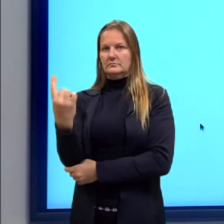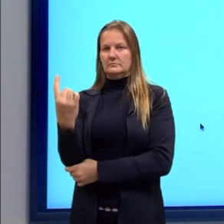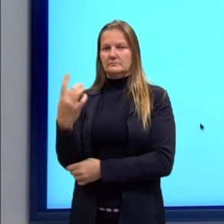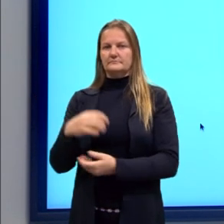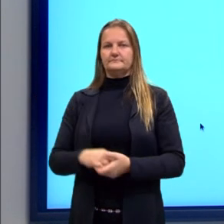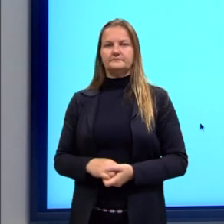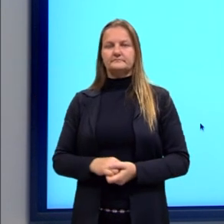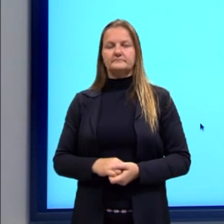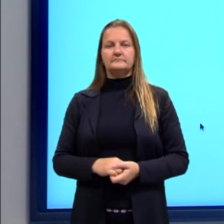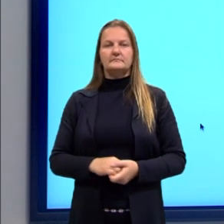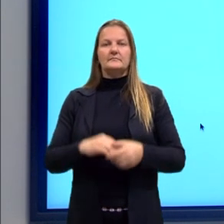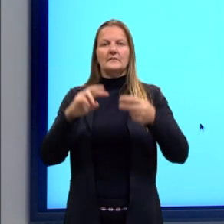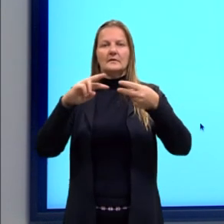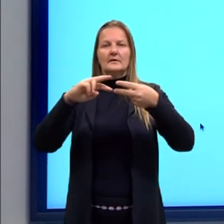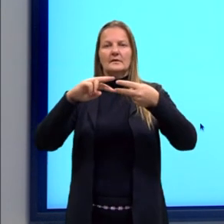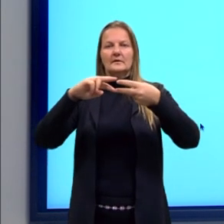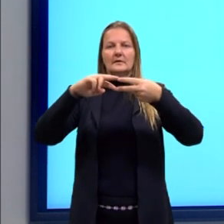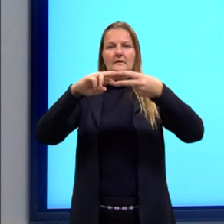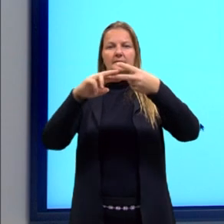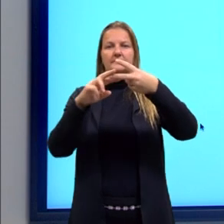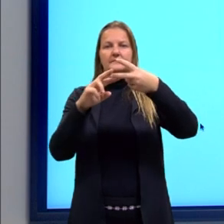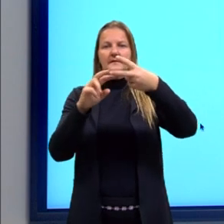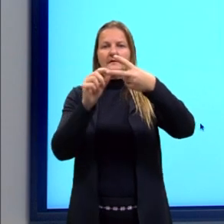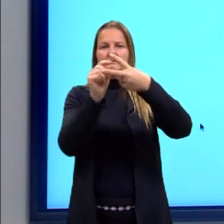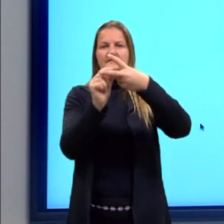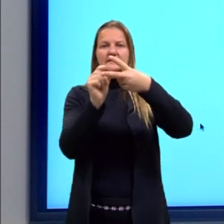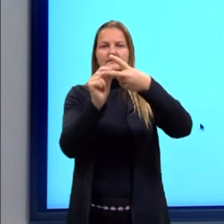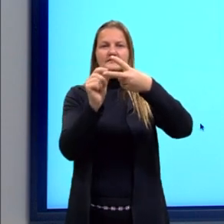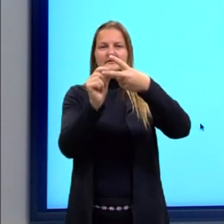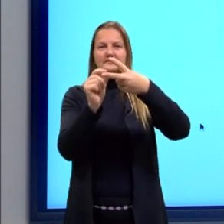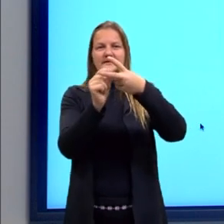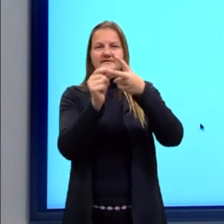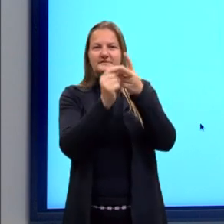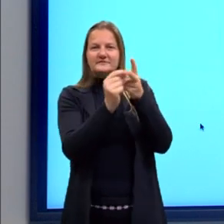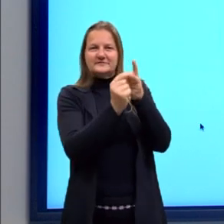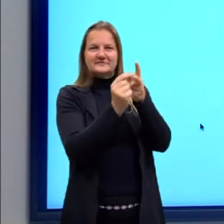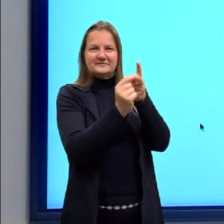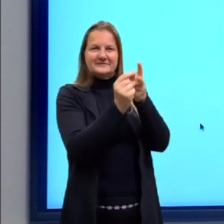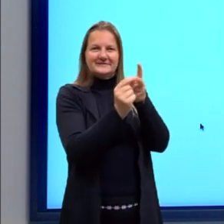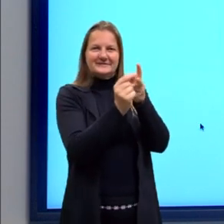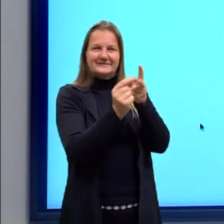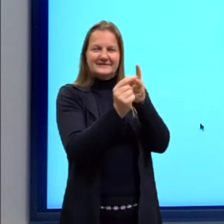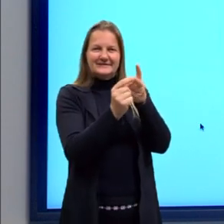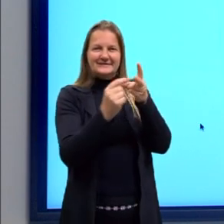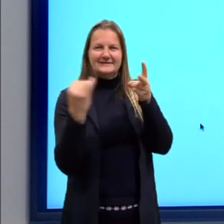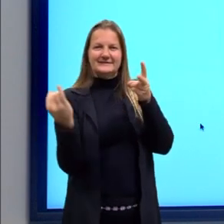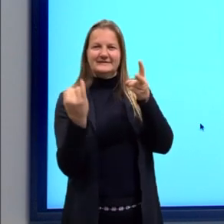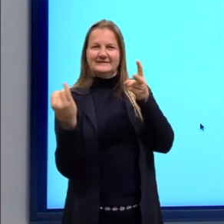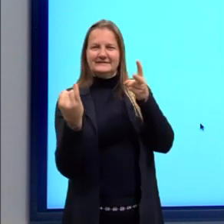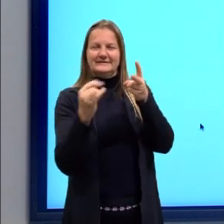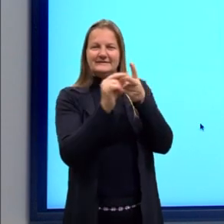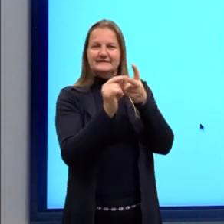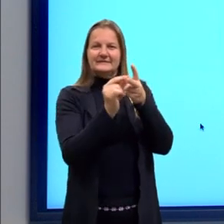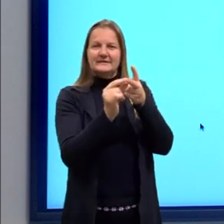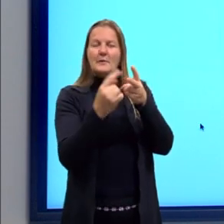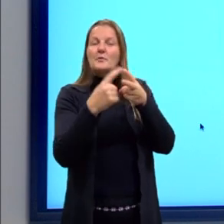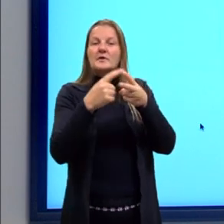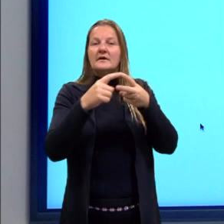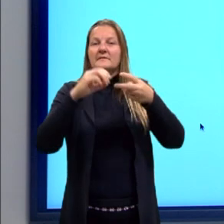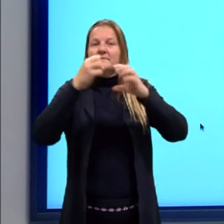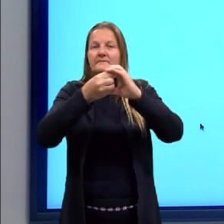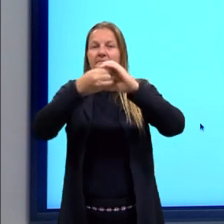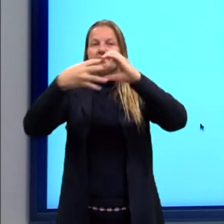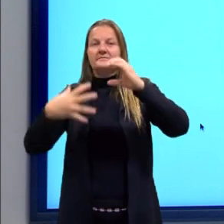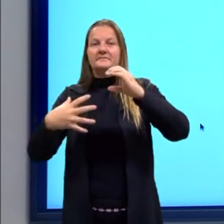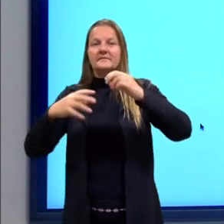Gene. O gene, então, ele vai ser fundamental para a hereditariedade.